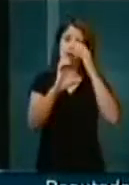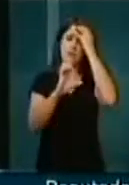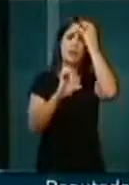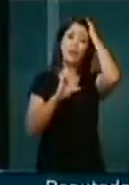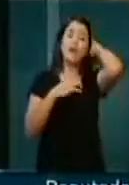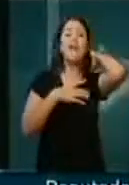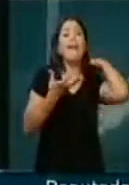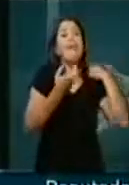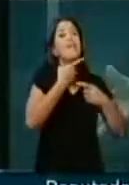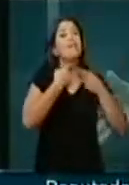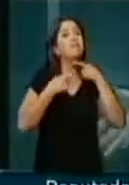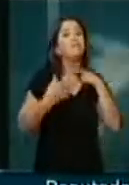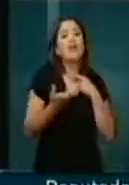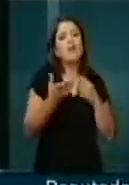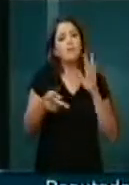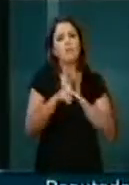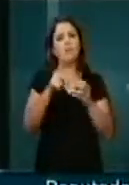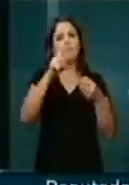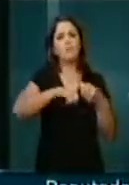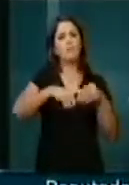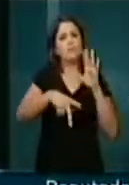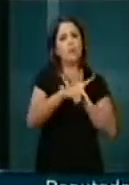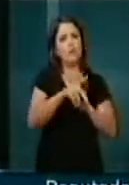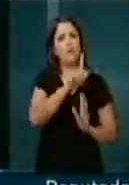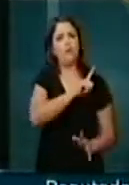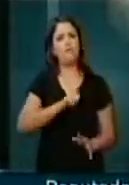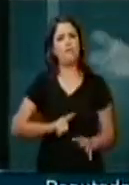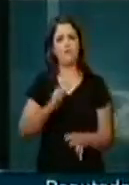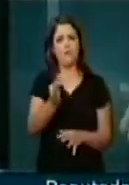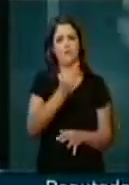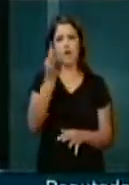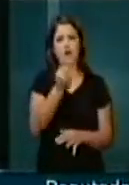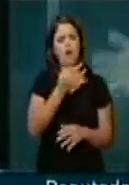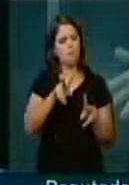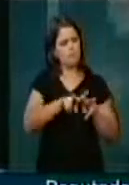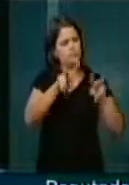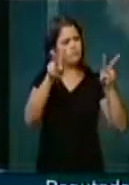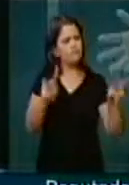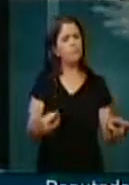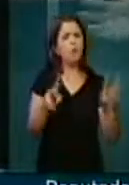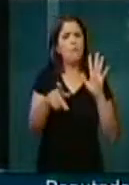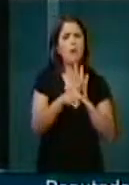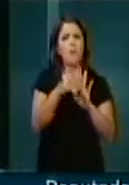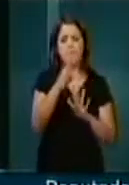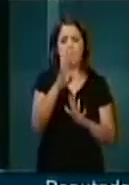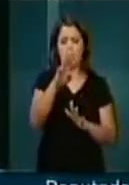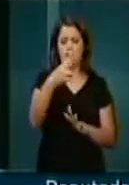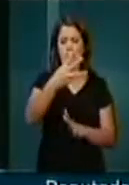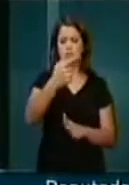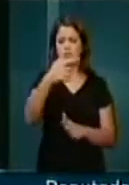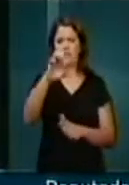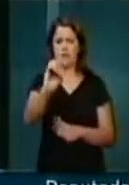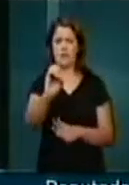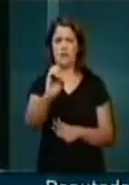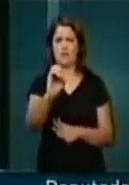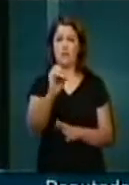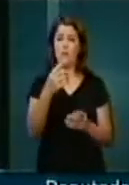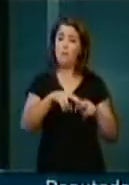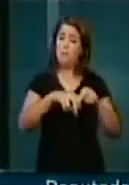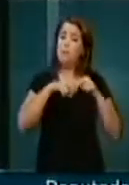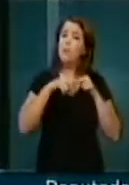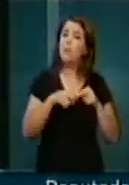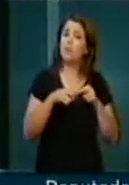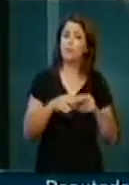deseja essa parceria com o governo federal para duplicar a BR-470. Por